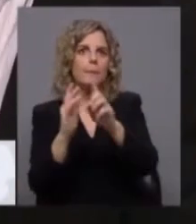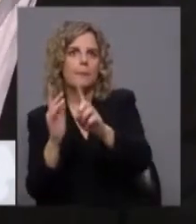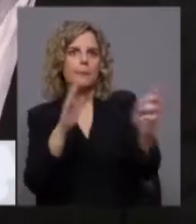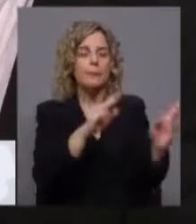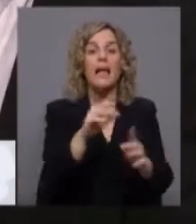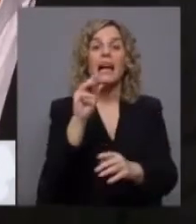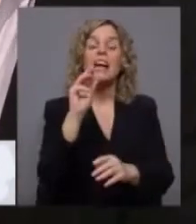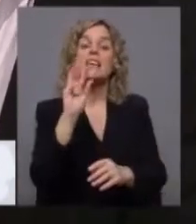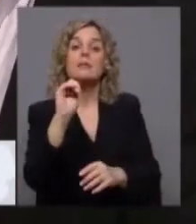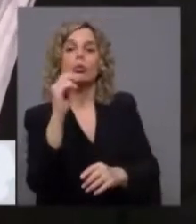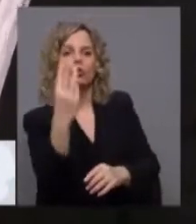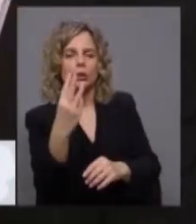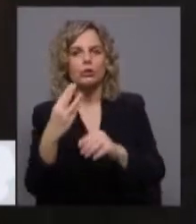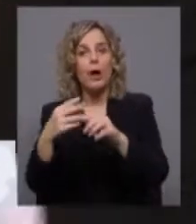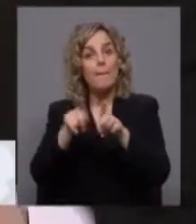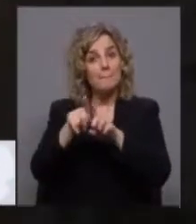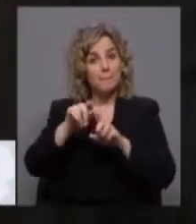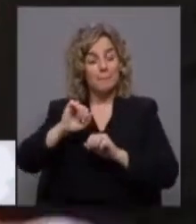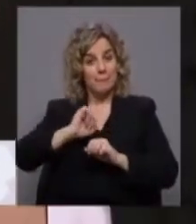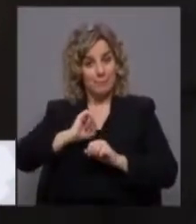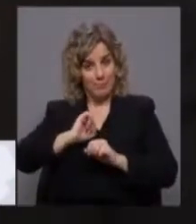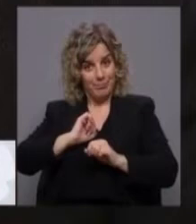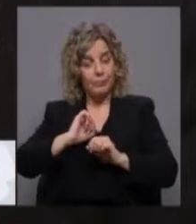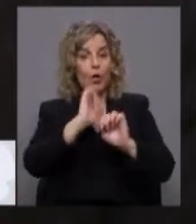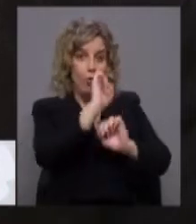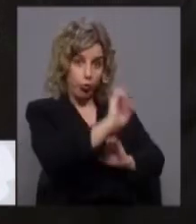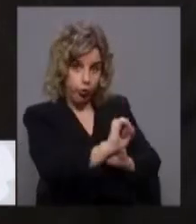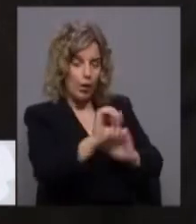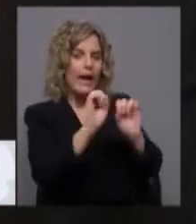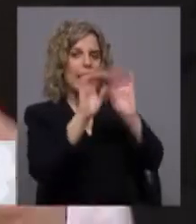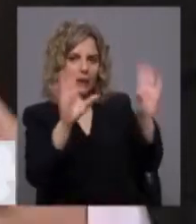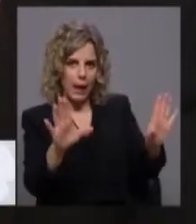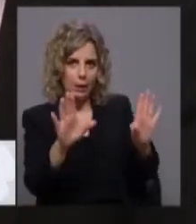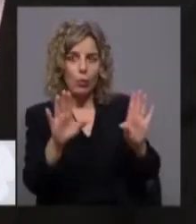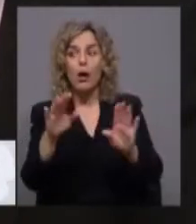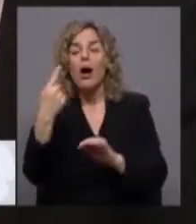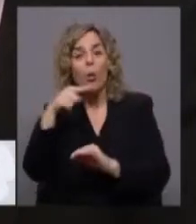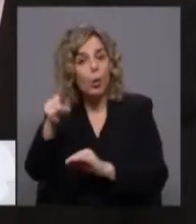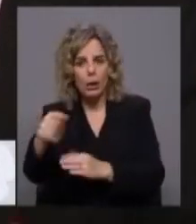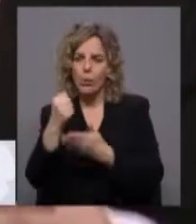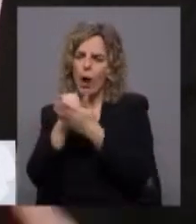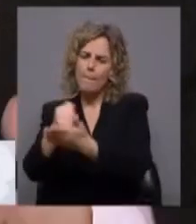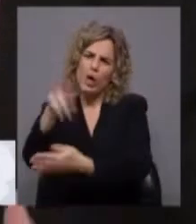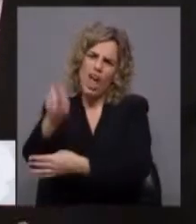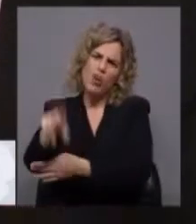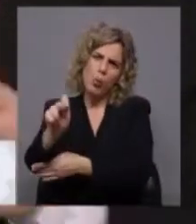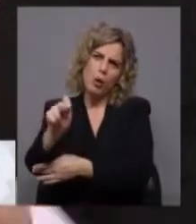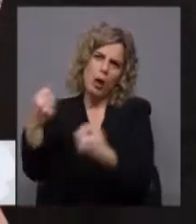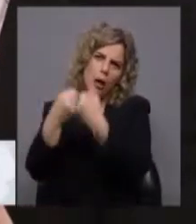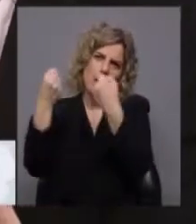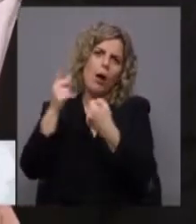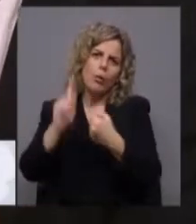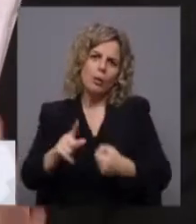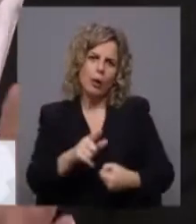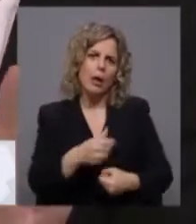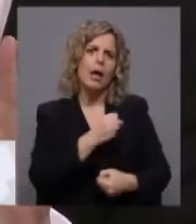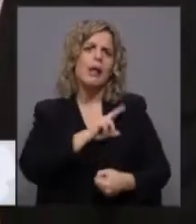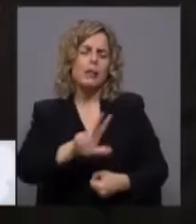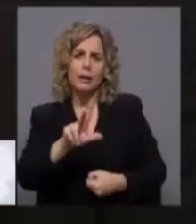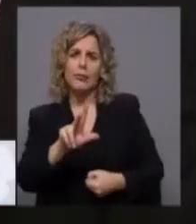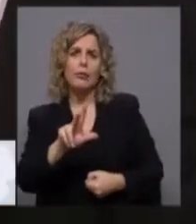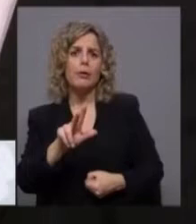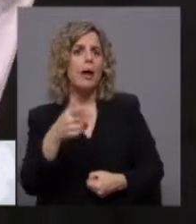Entre o meu partido e o seu, aquele que é muito claro, que nunca apoiará o governo de Rui Rio e que estará na oposição, é o livre, não é o PS. Muito bem.